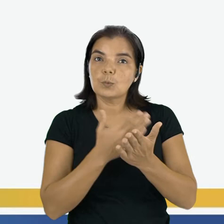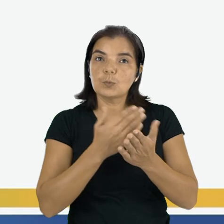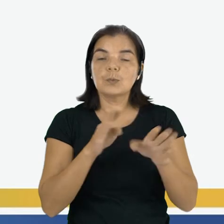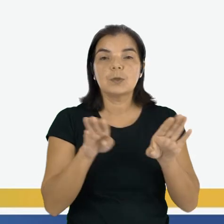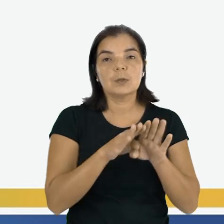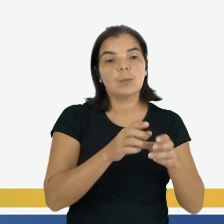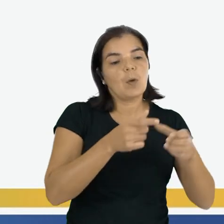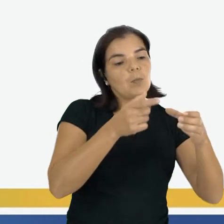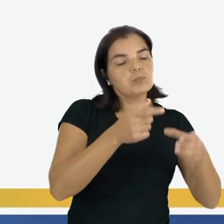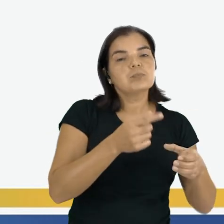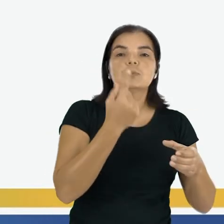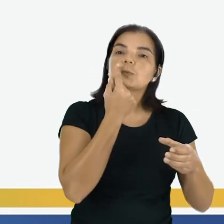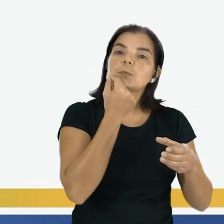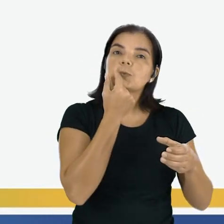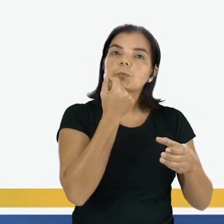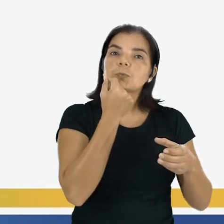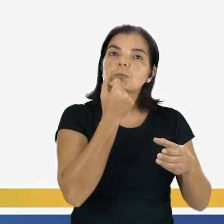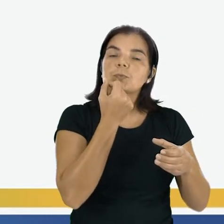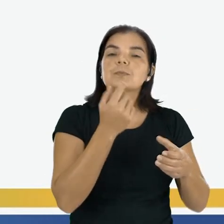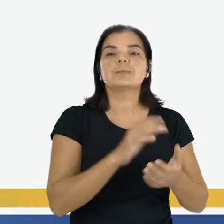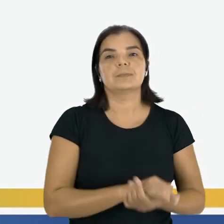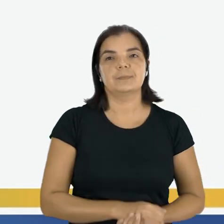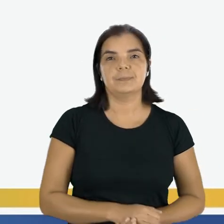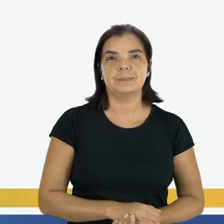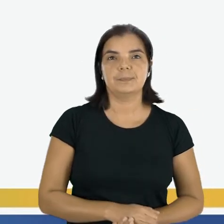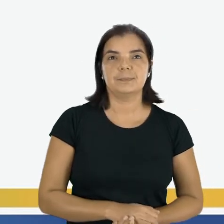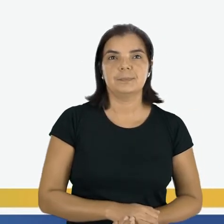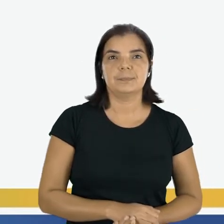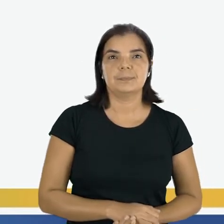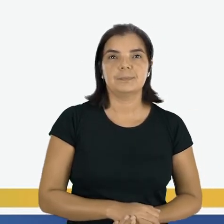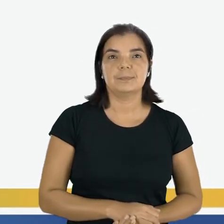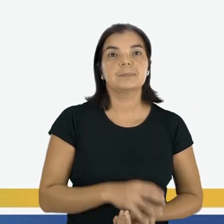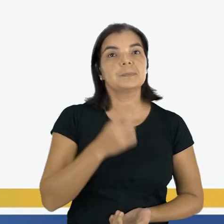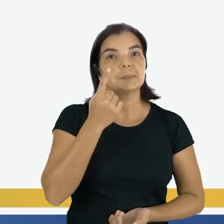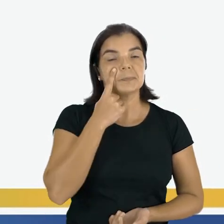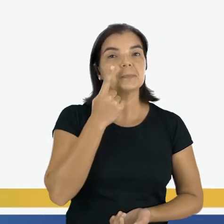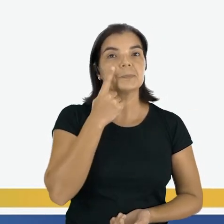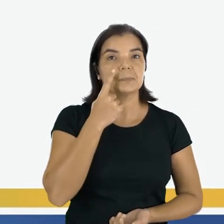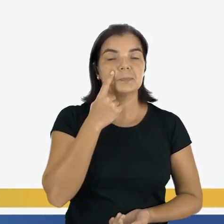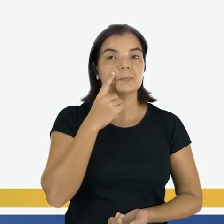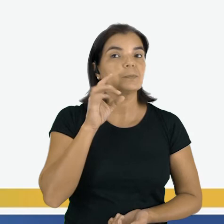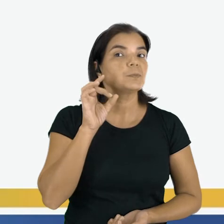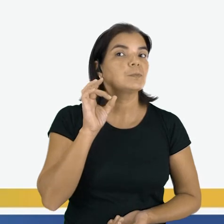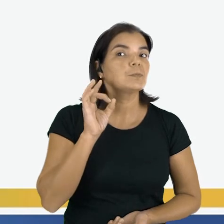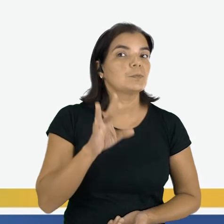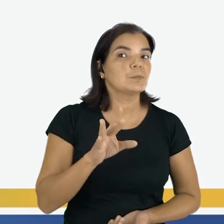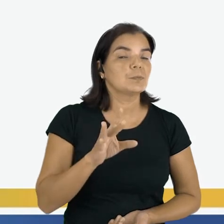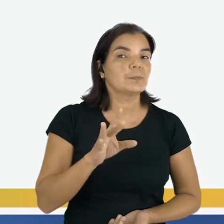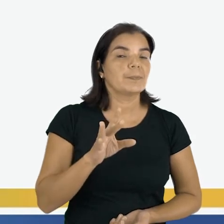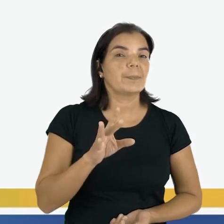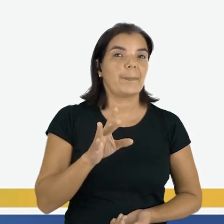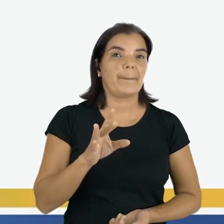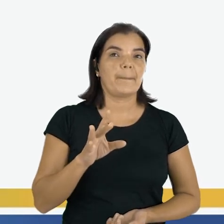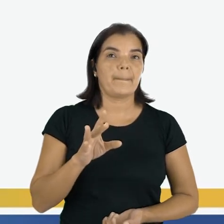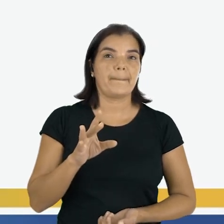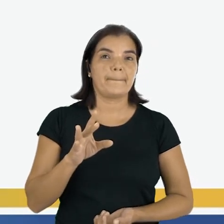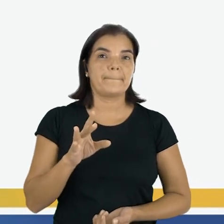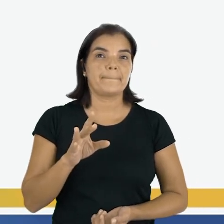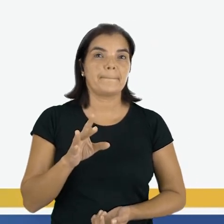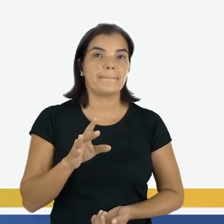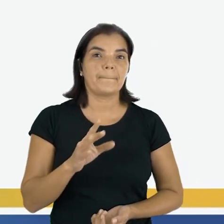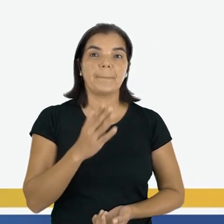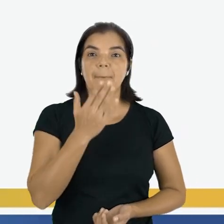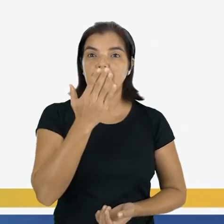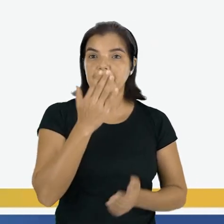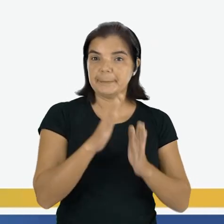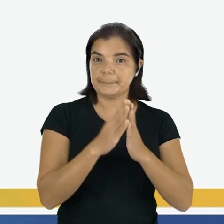-lápis na mesa da professora. Olha, veja que nessa imagem aparece apenas a parte da